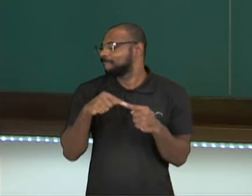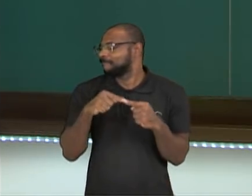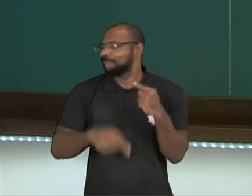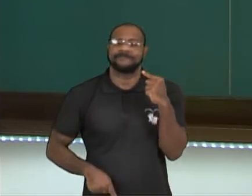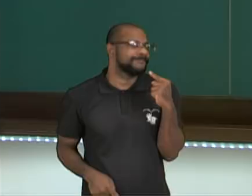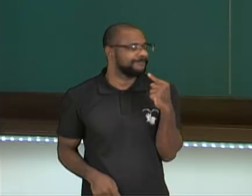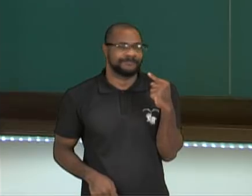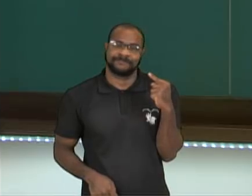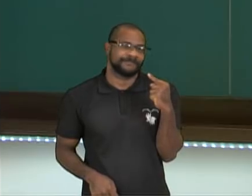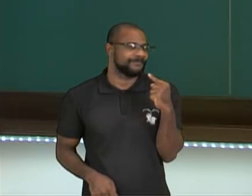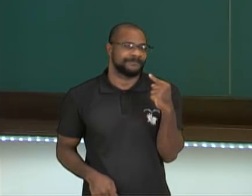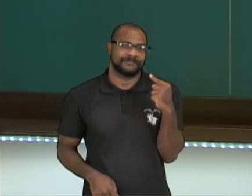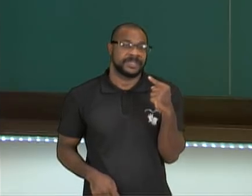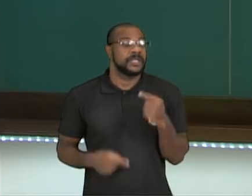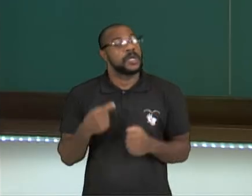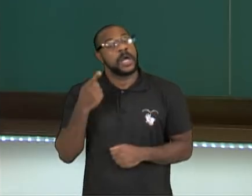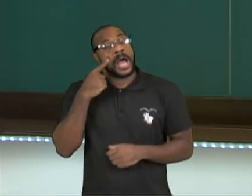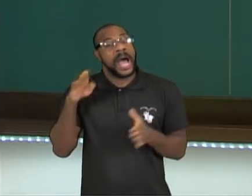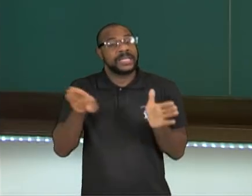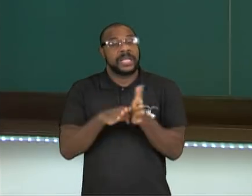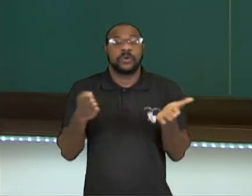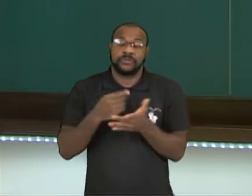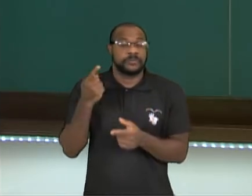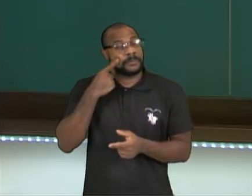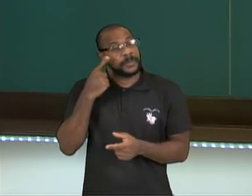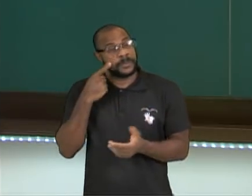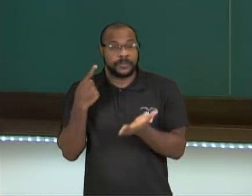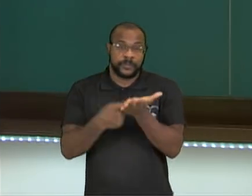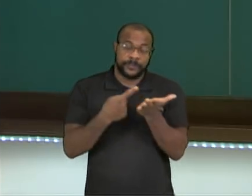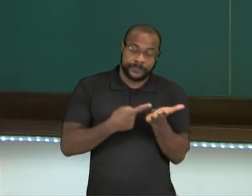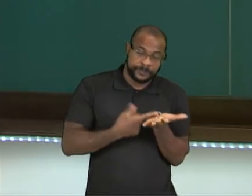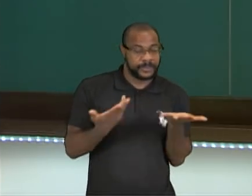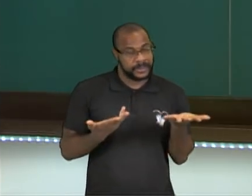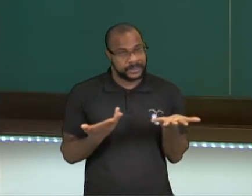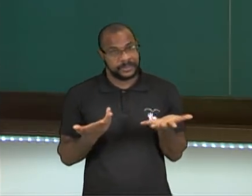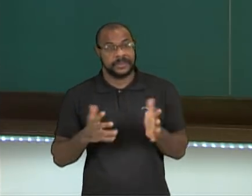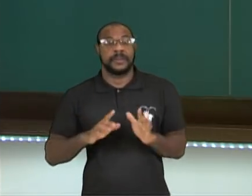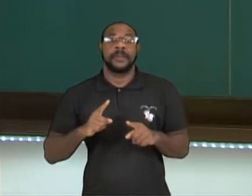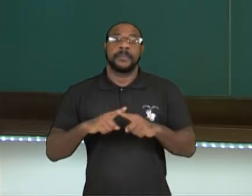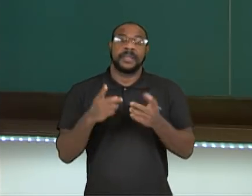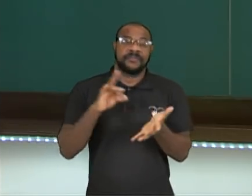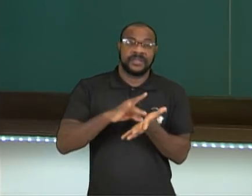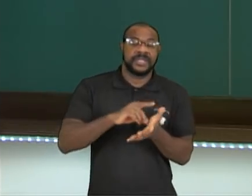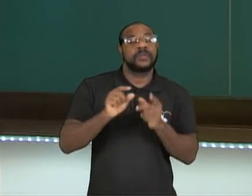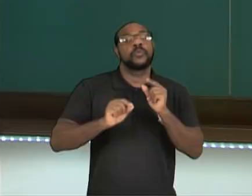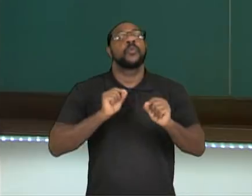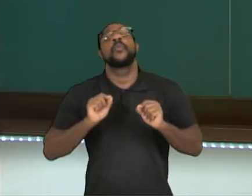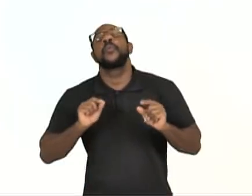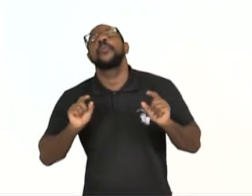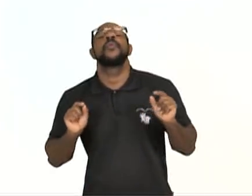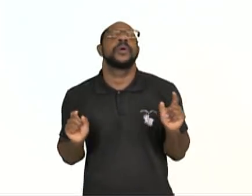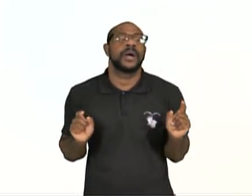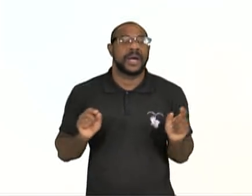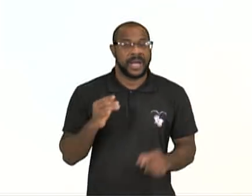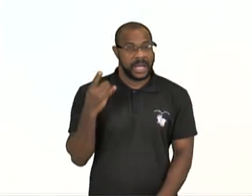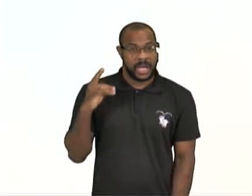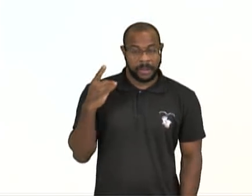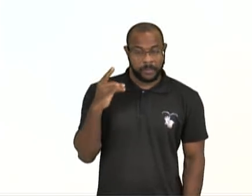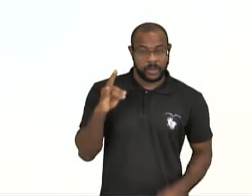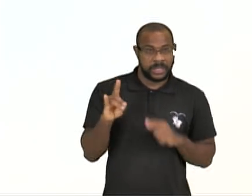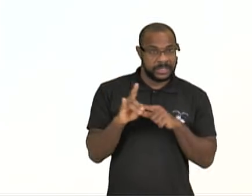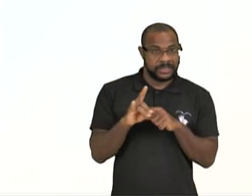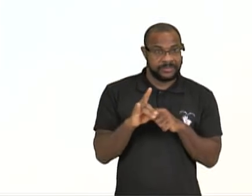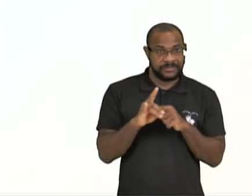eles estão tentando entrar num acordo. Tá bom? Mas, na verdade, a Bolívia aqui,